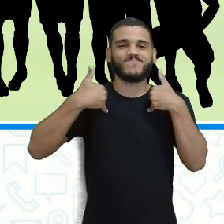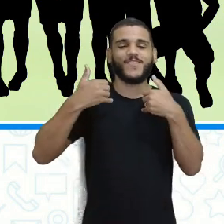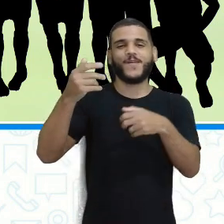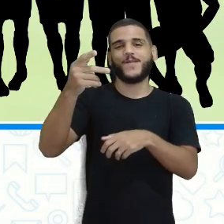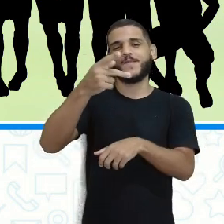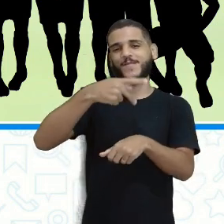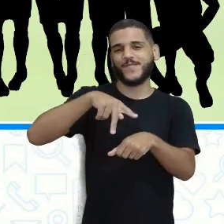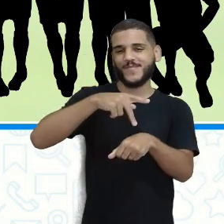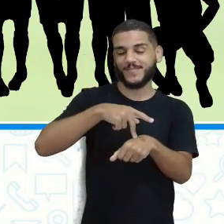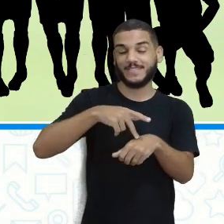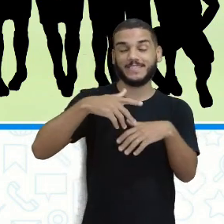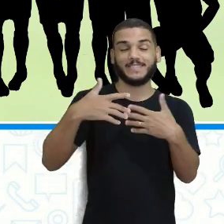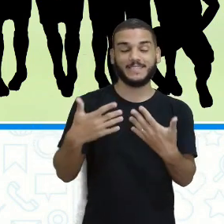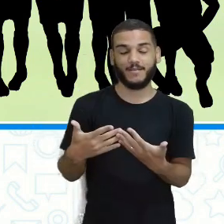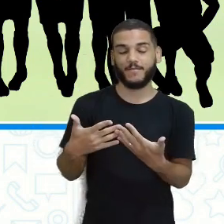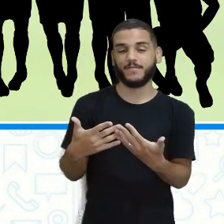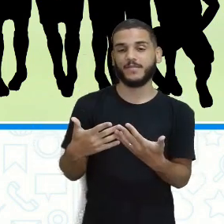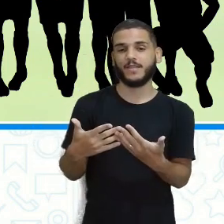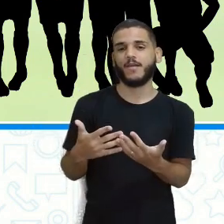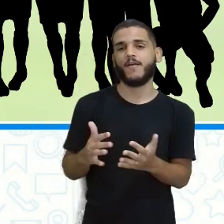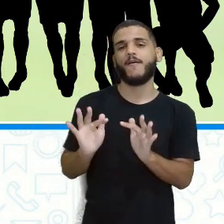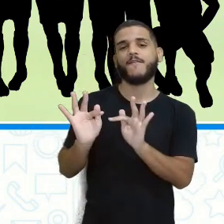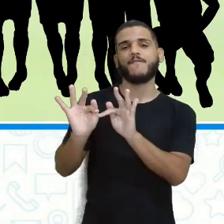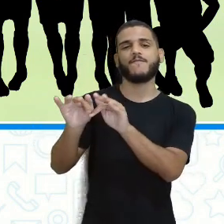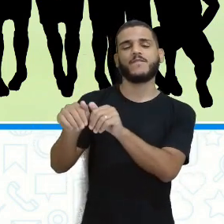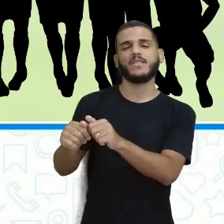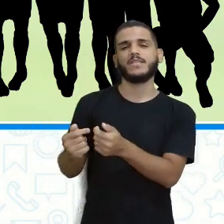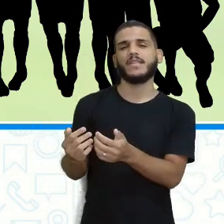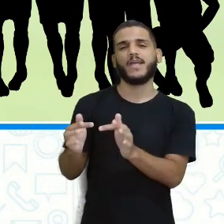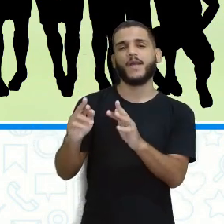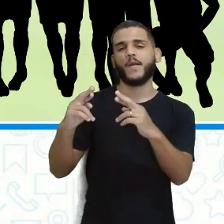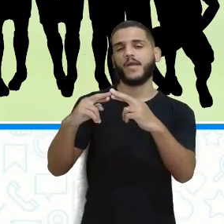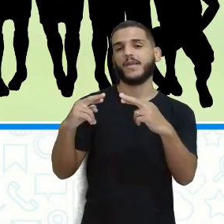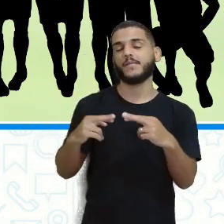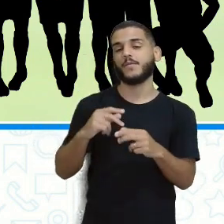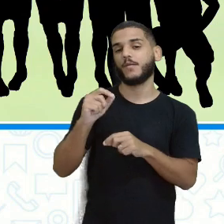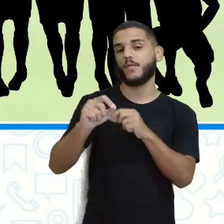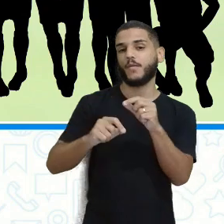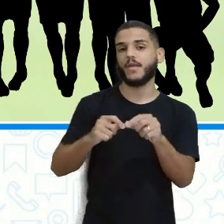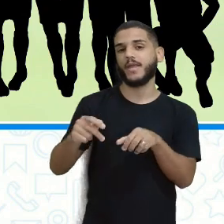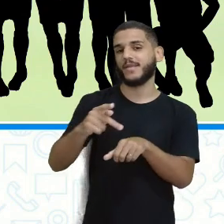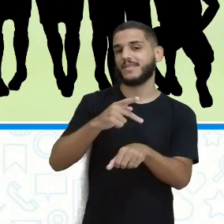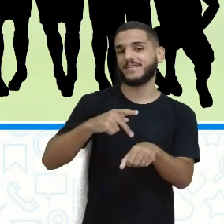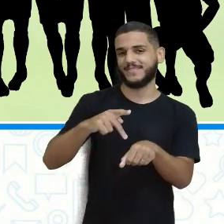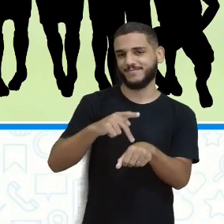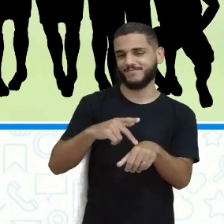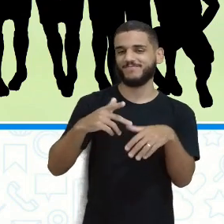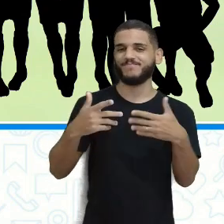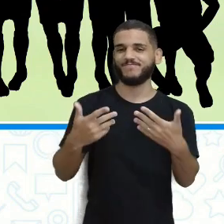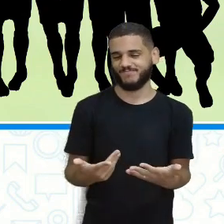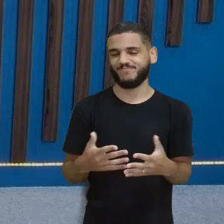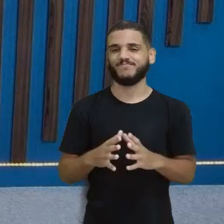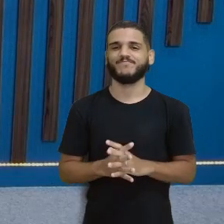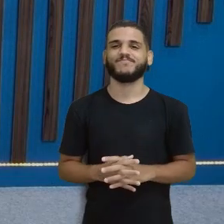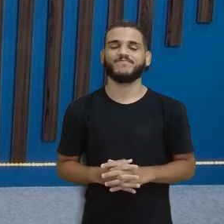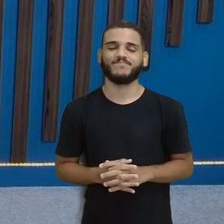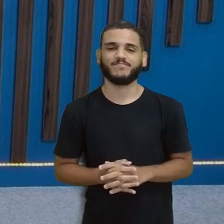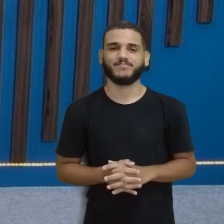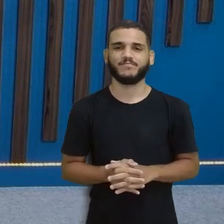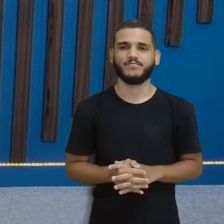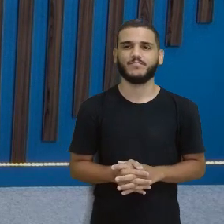nacional Final rima com... Nacional Nacional Olha aí Eita,